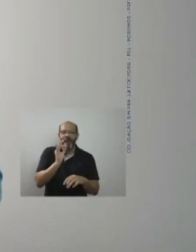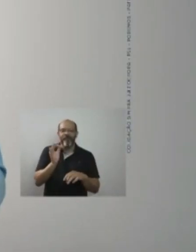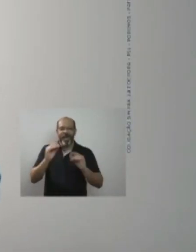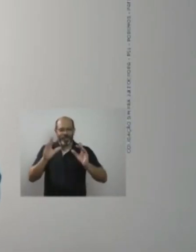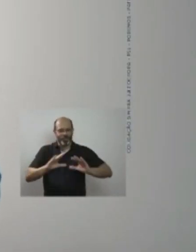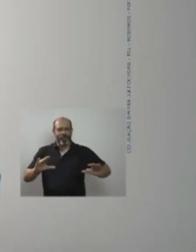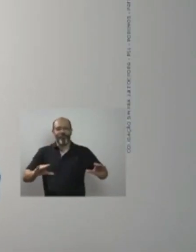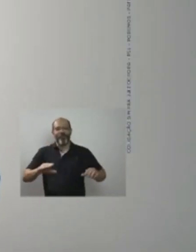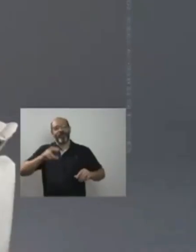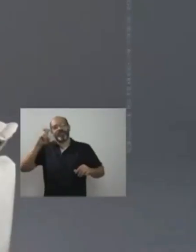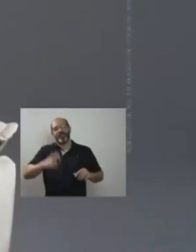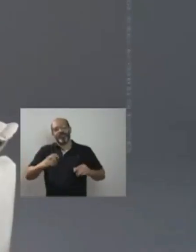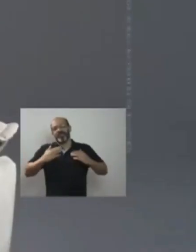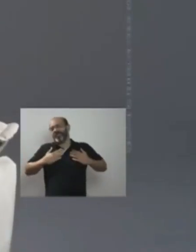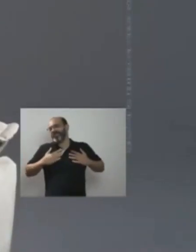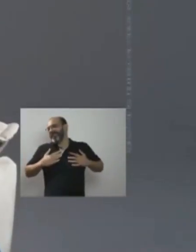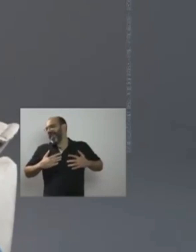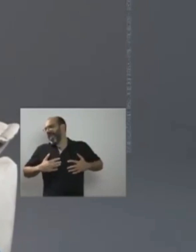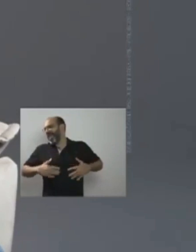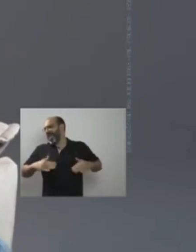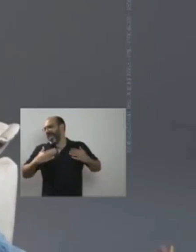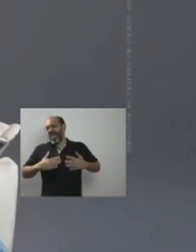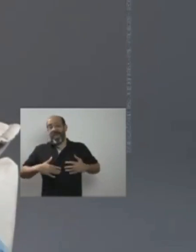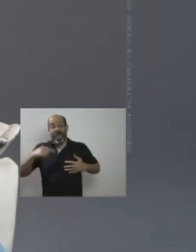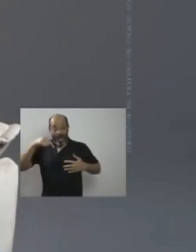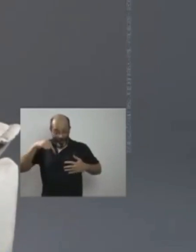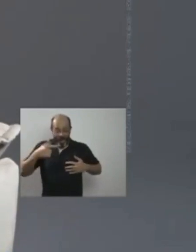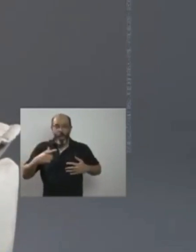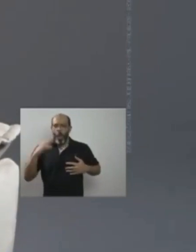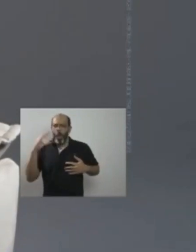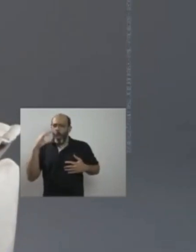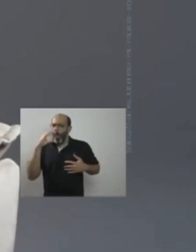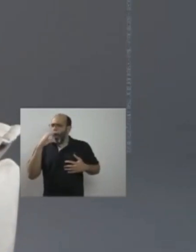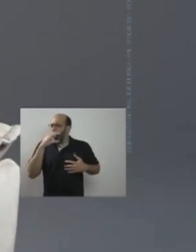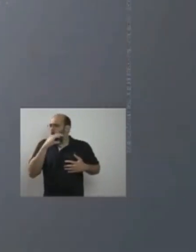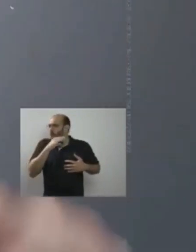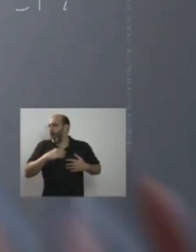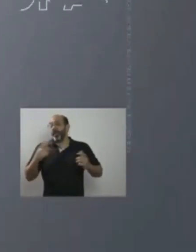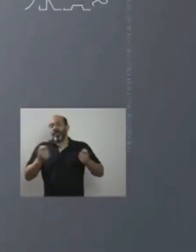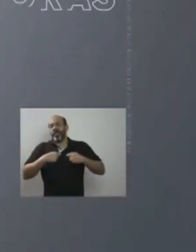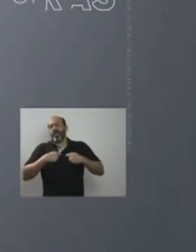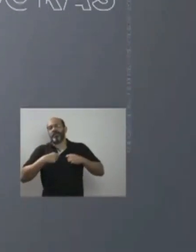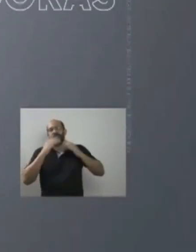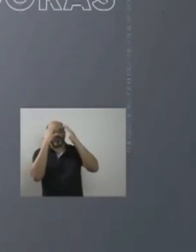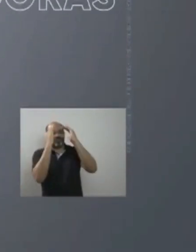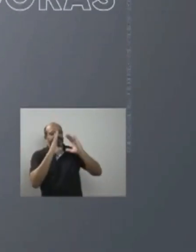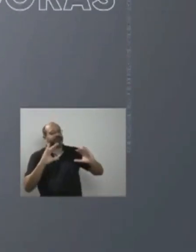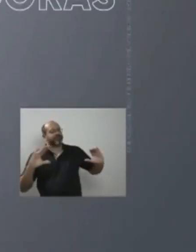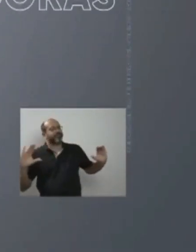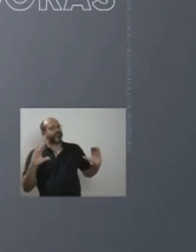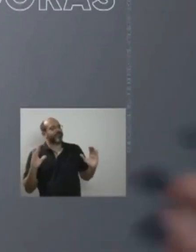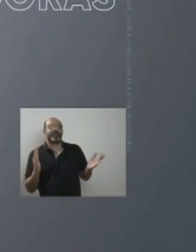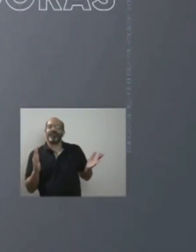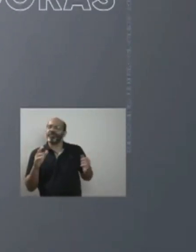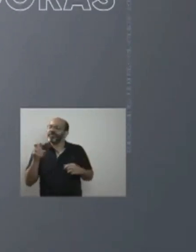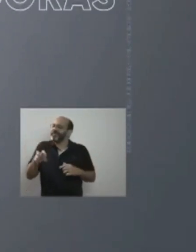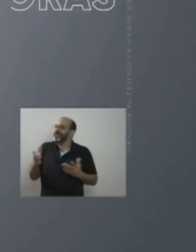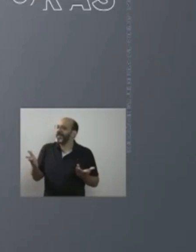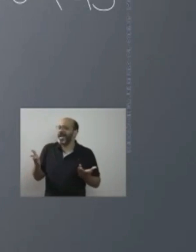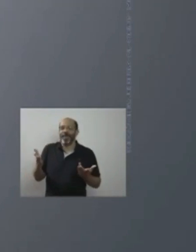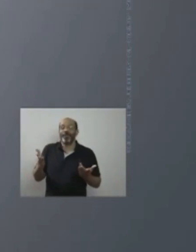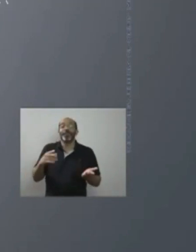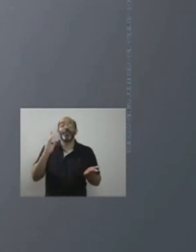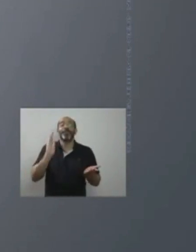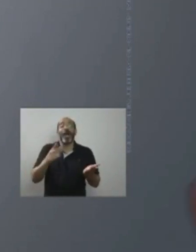perto o trabalho da Sheila. Cheguei na Câmara Municipal com ideias inovadoras. Tive alguns